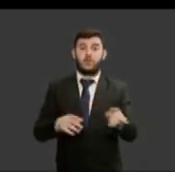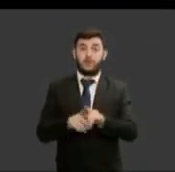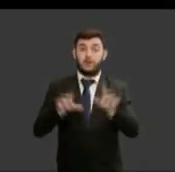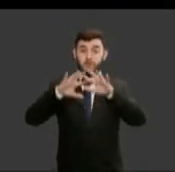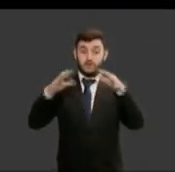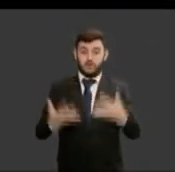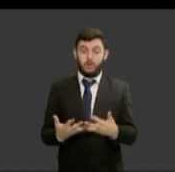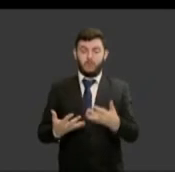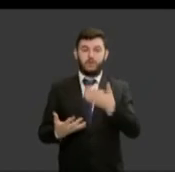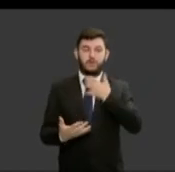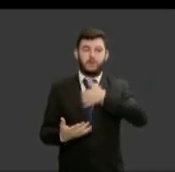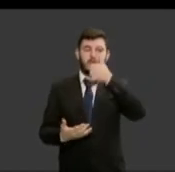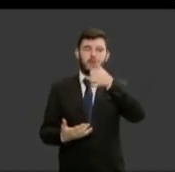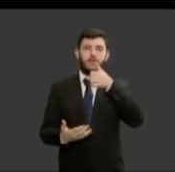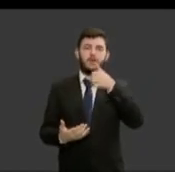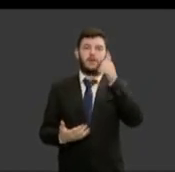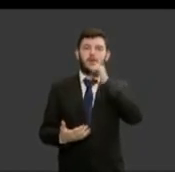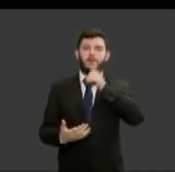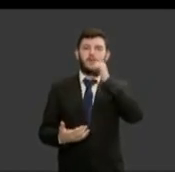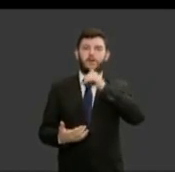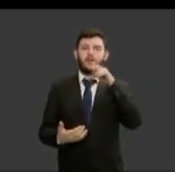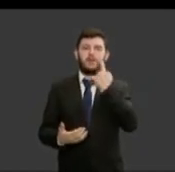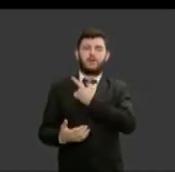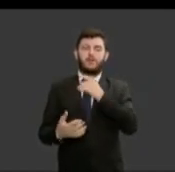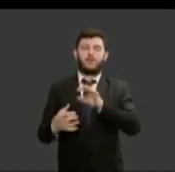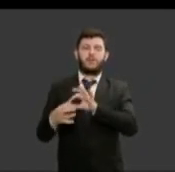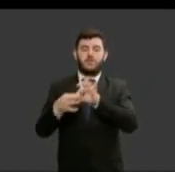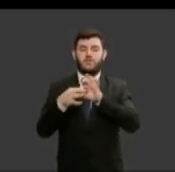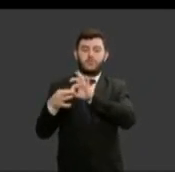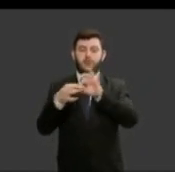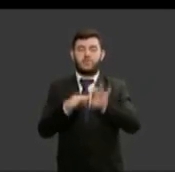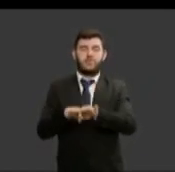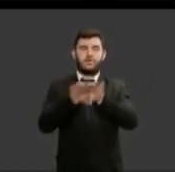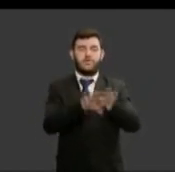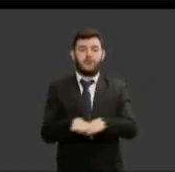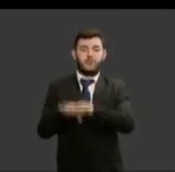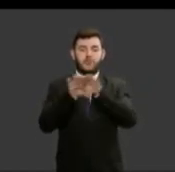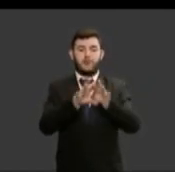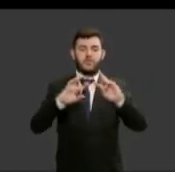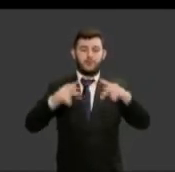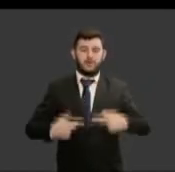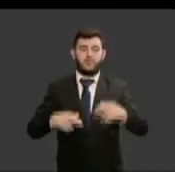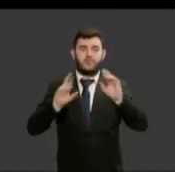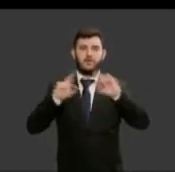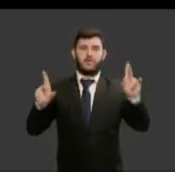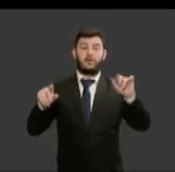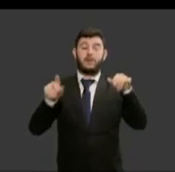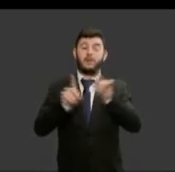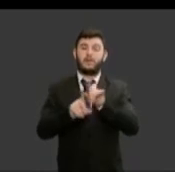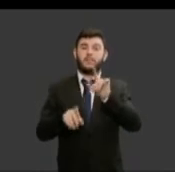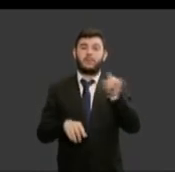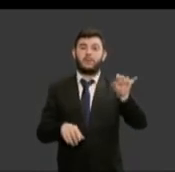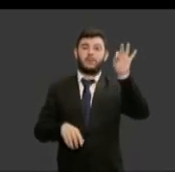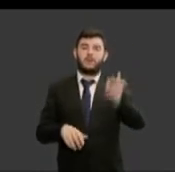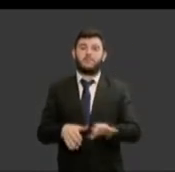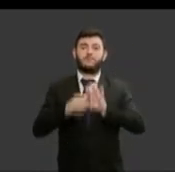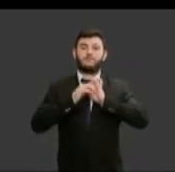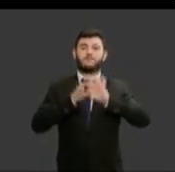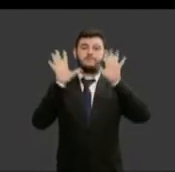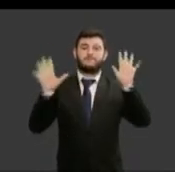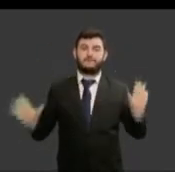socialmente socialmente iguais humanamente diferentes e totalmente livres